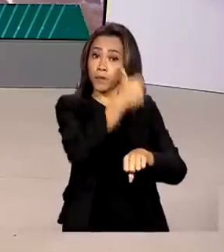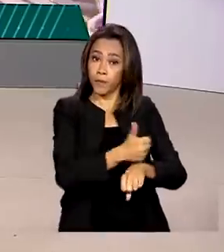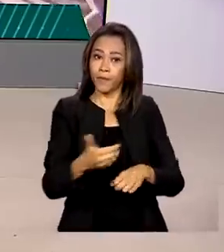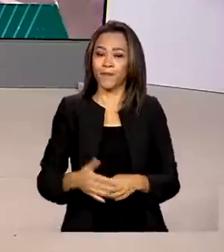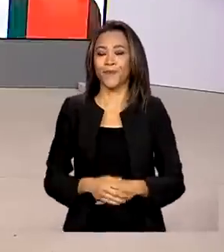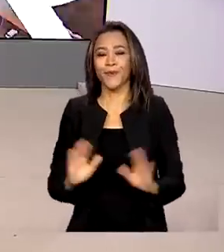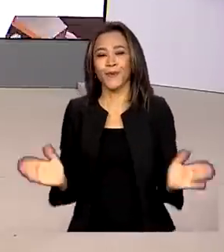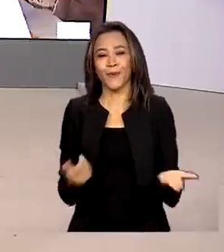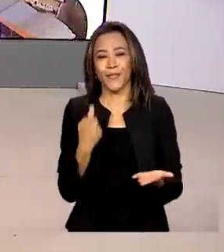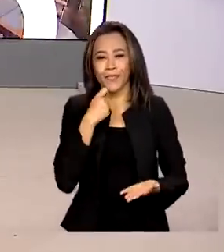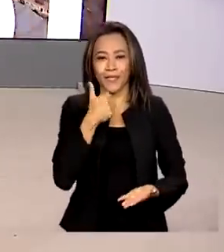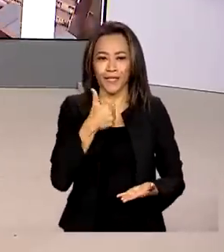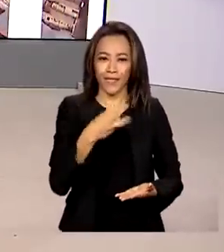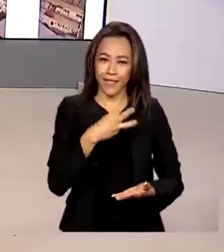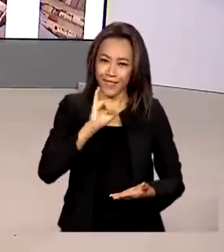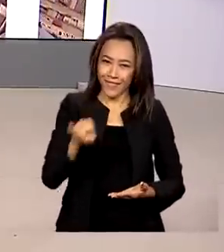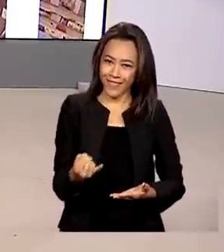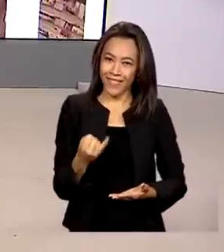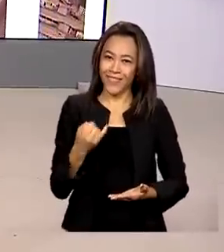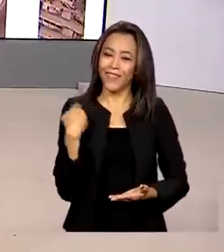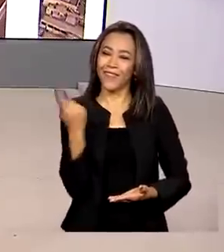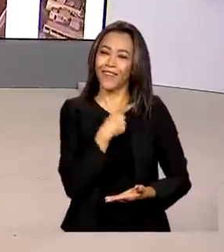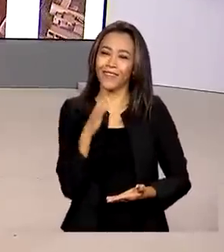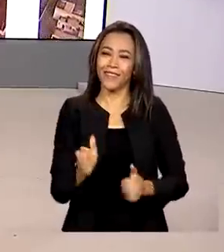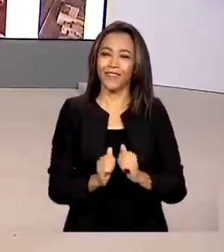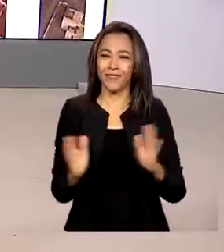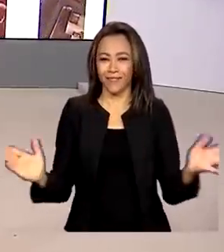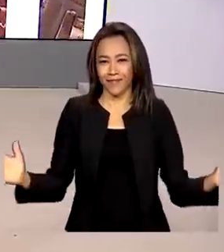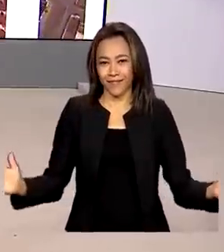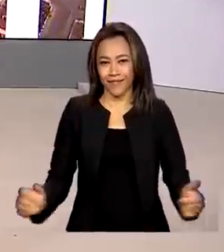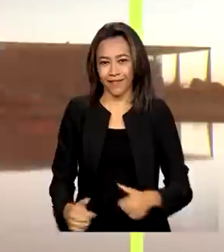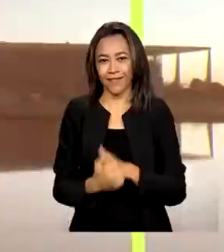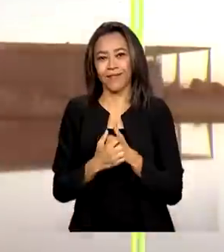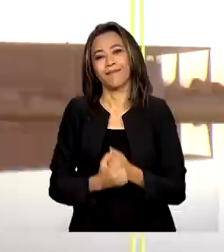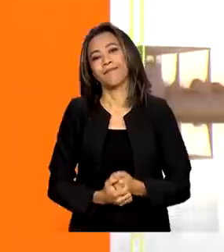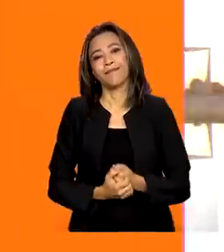Sexta-feira, 13 de janeiro, o Brasil em Dia já está no ar.